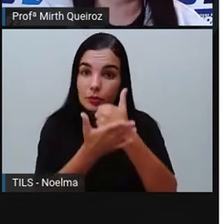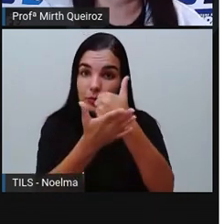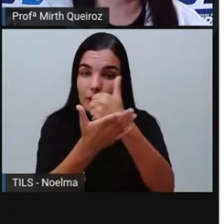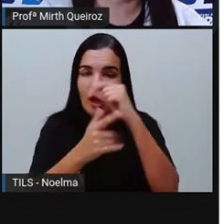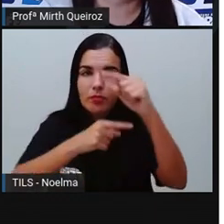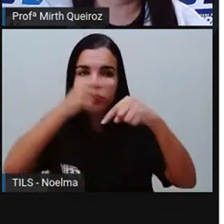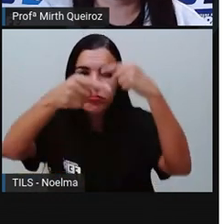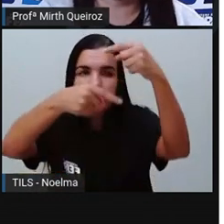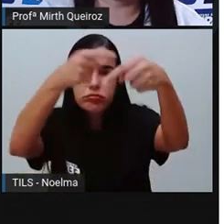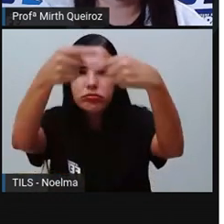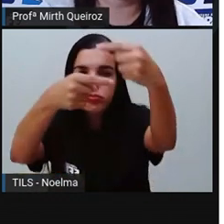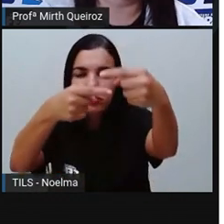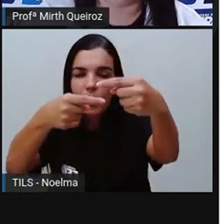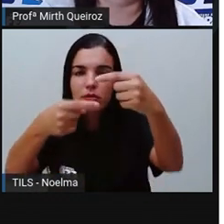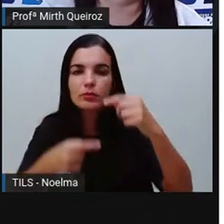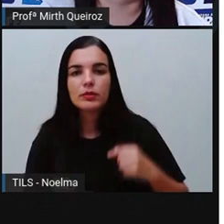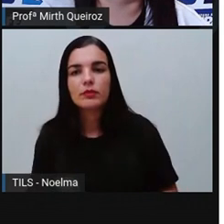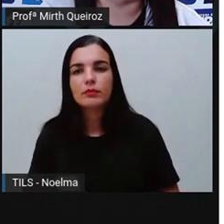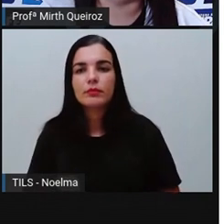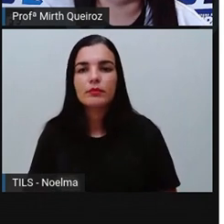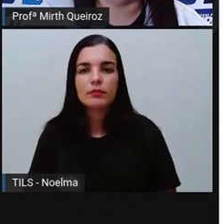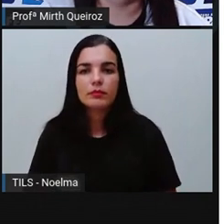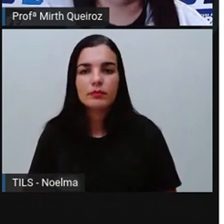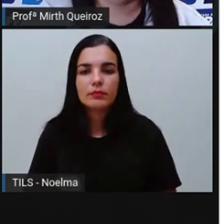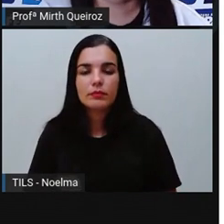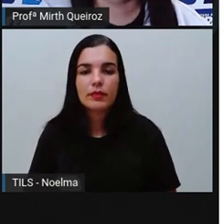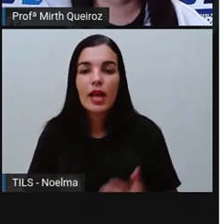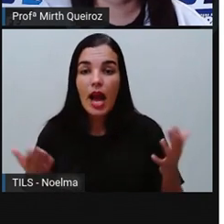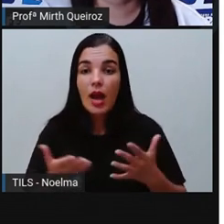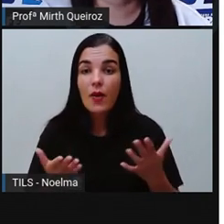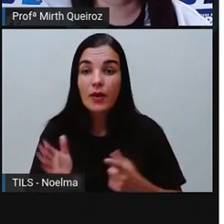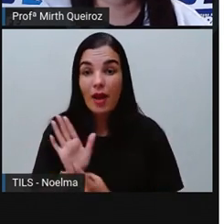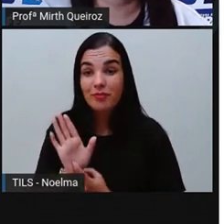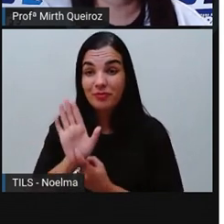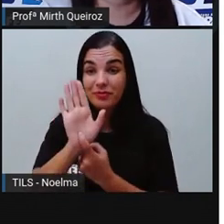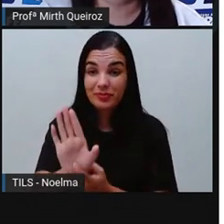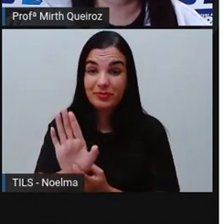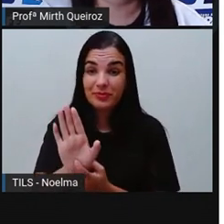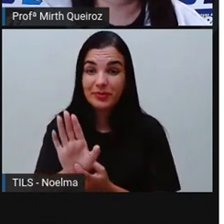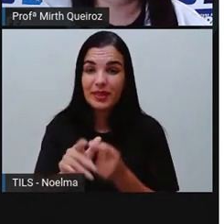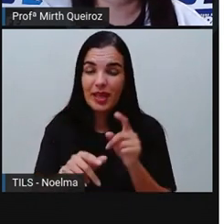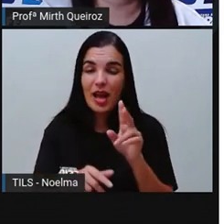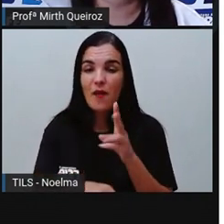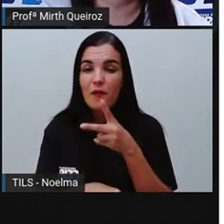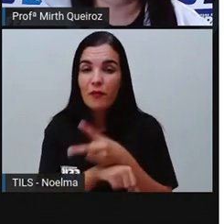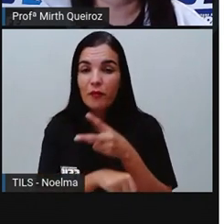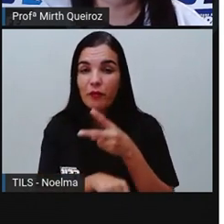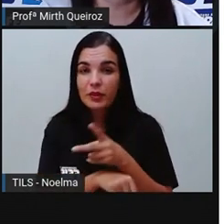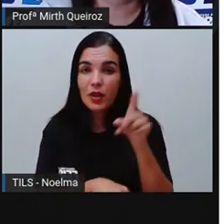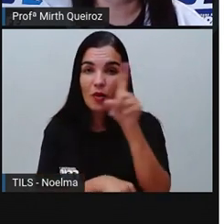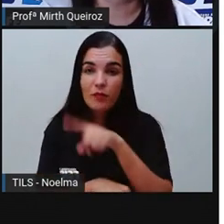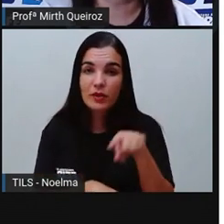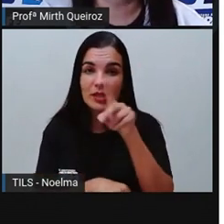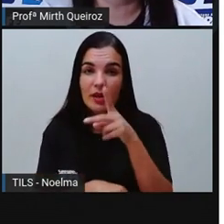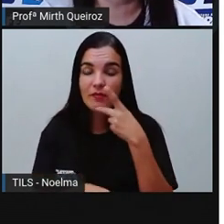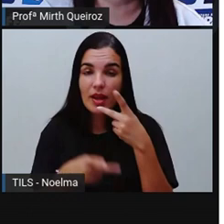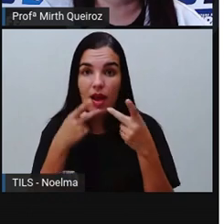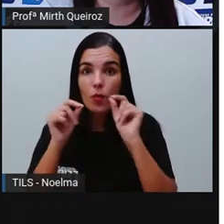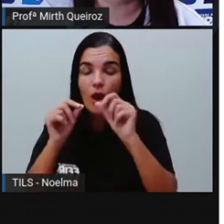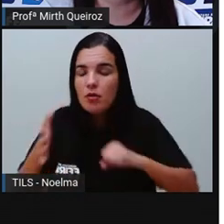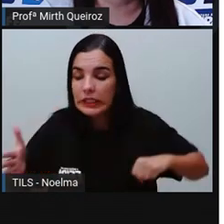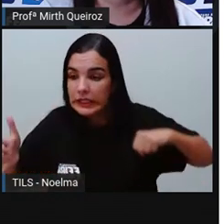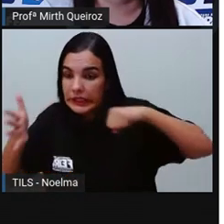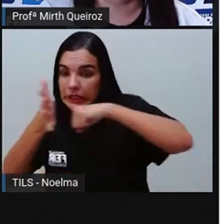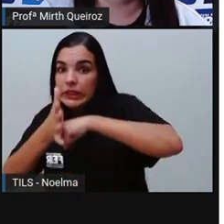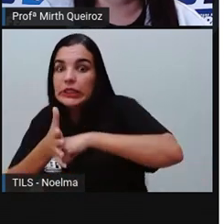mesmos recursos que a gente tem hoje. E eu trouxe um vídeo, um pequeno vídeo para vocês que vai falar aí sobre os impactos